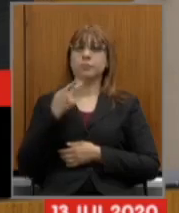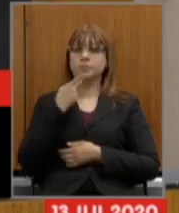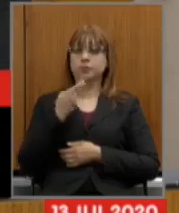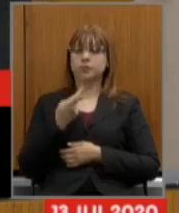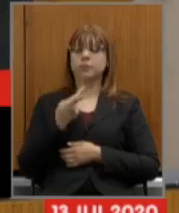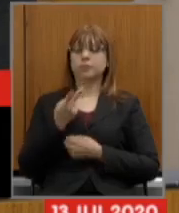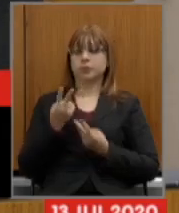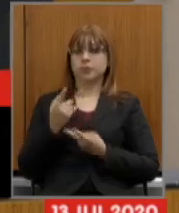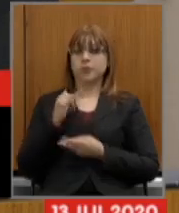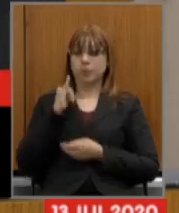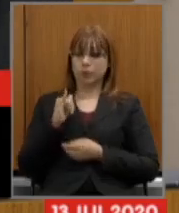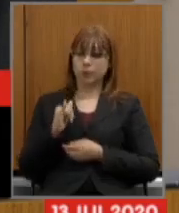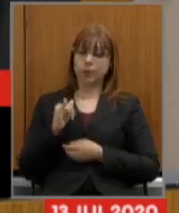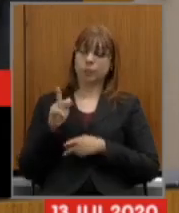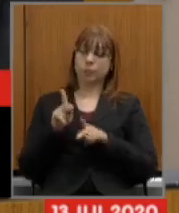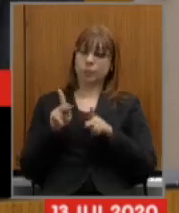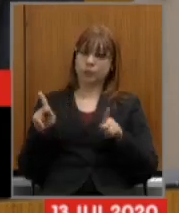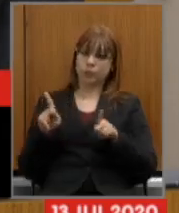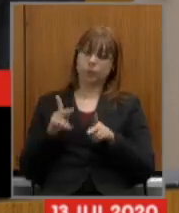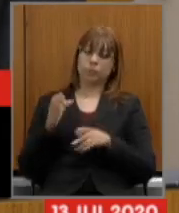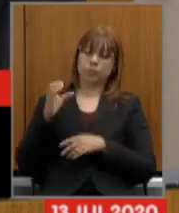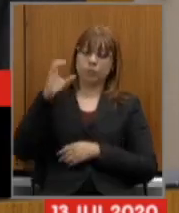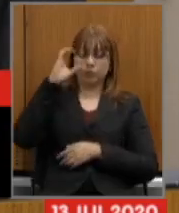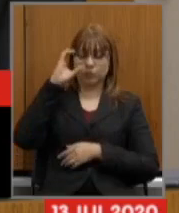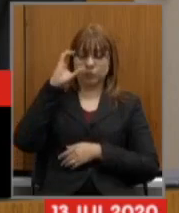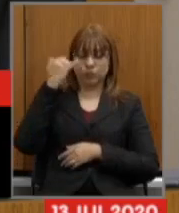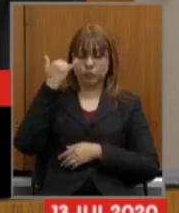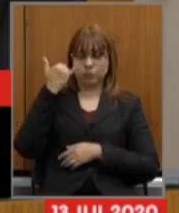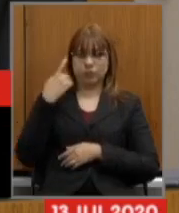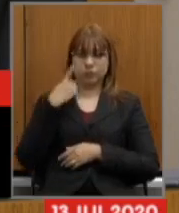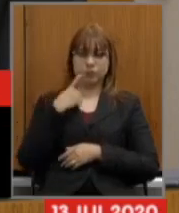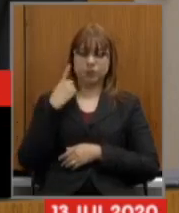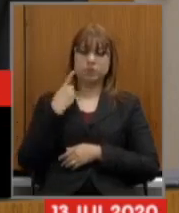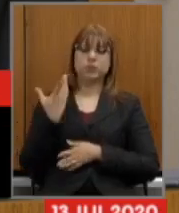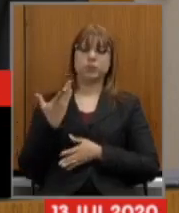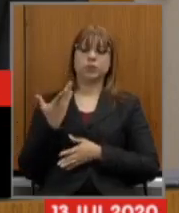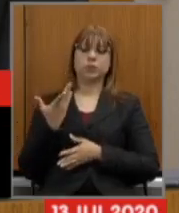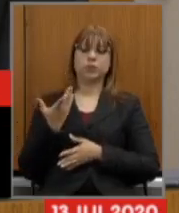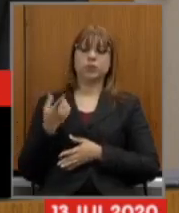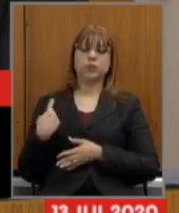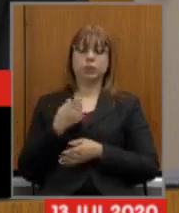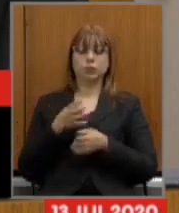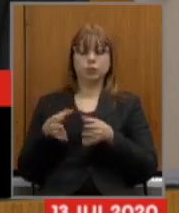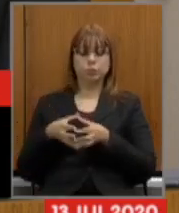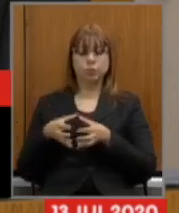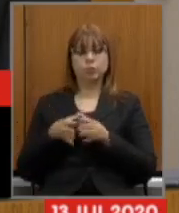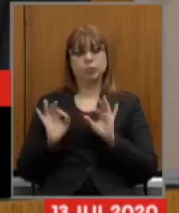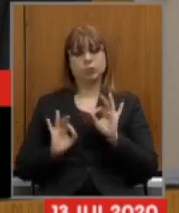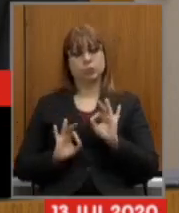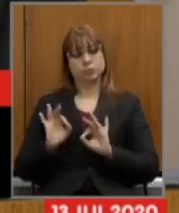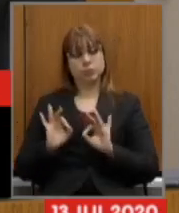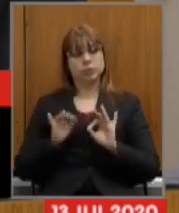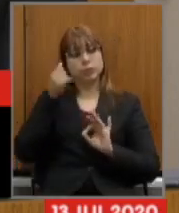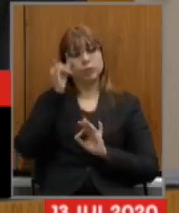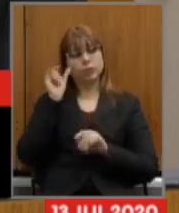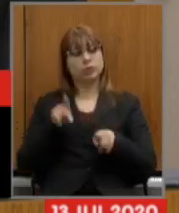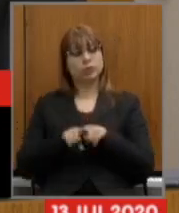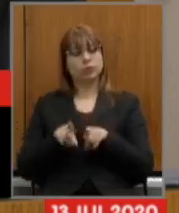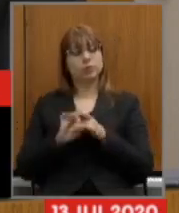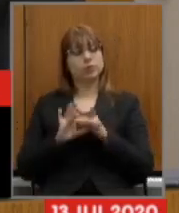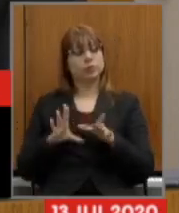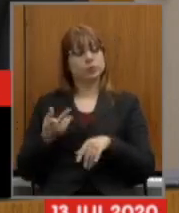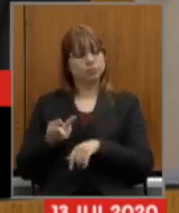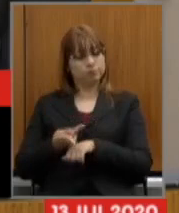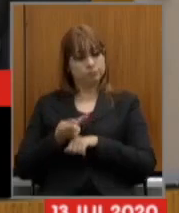que fiz ao deputado professor cleito as equipes da fazenda e do planejamento estão aqui à disposição assim como também